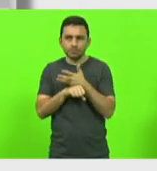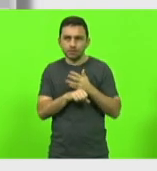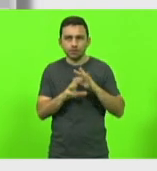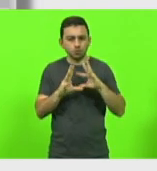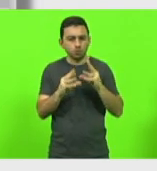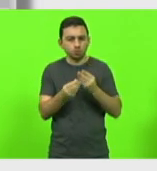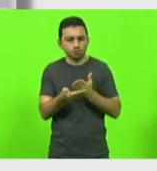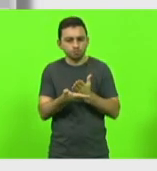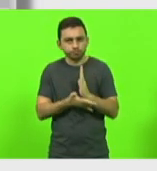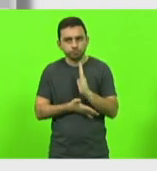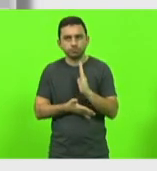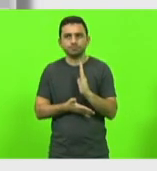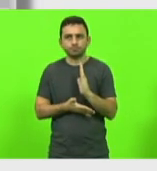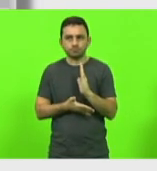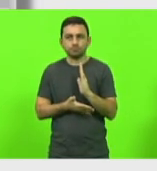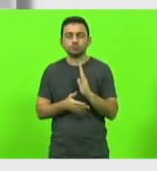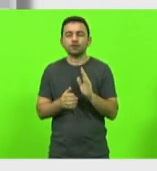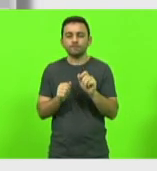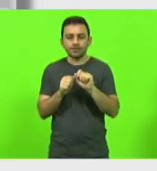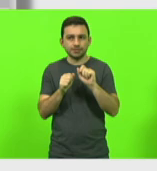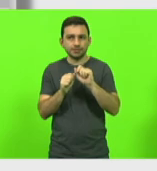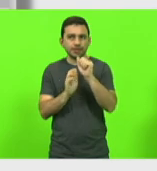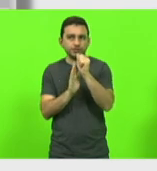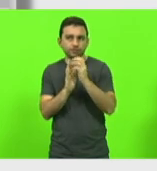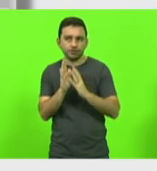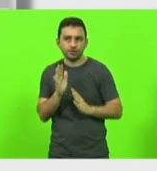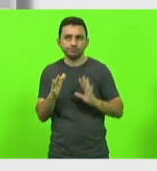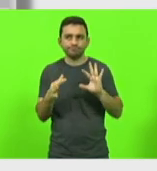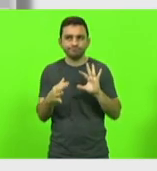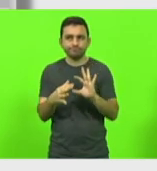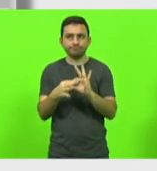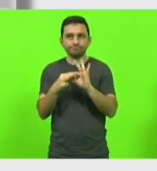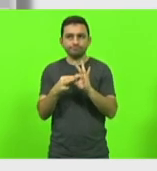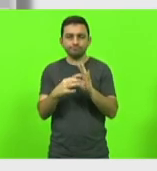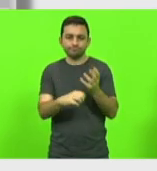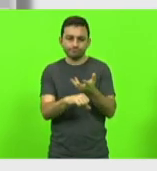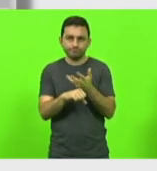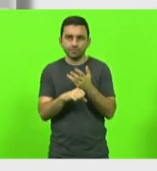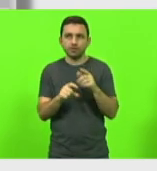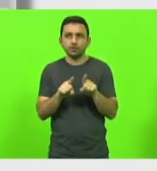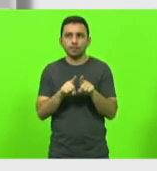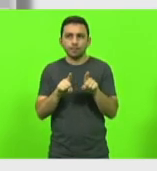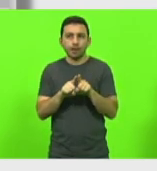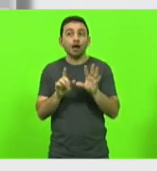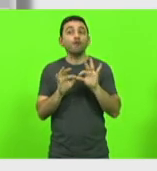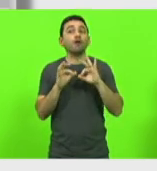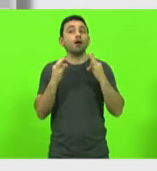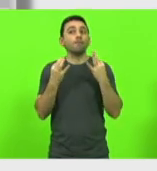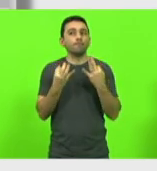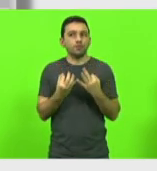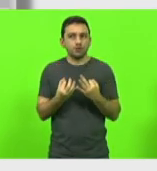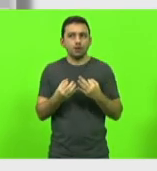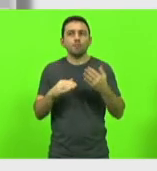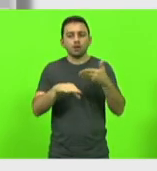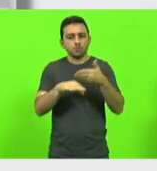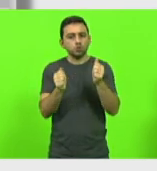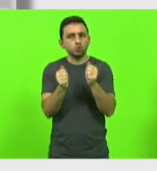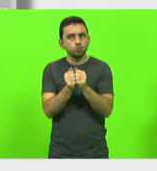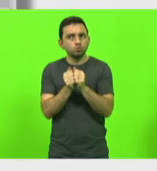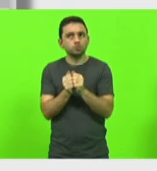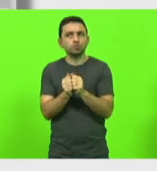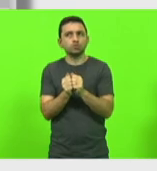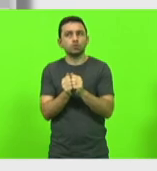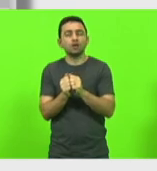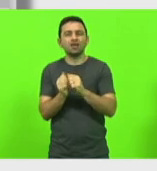curso, realizar as atividades vinculadas àqueles eixos, a família tem que participar e os dados